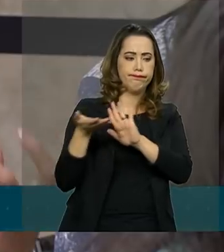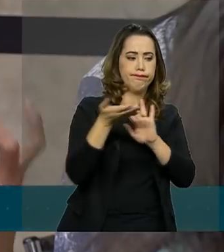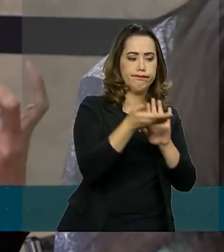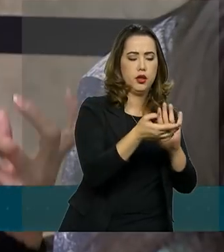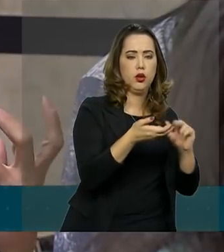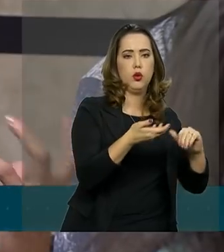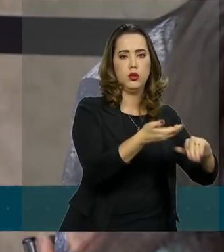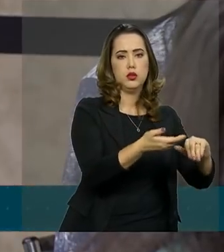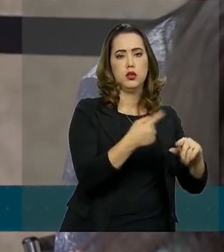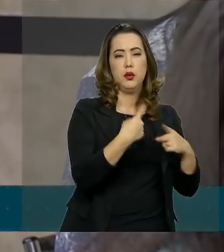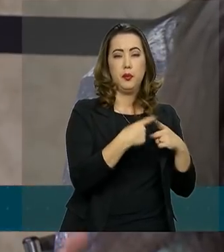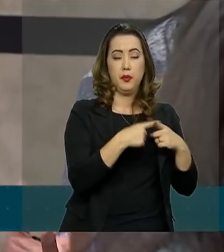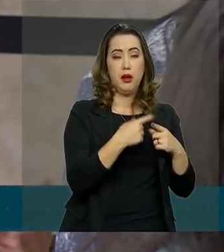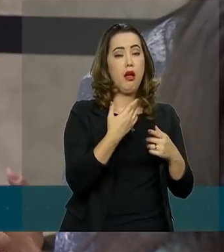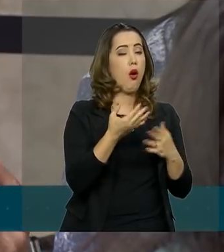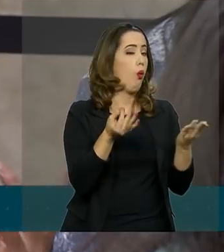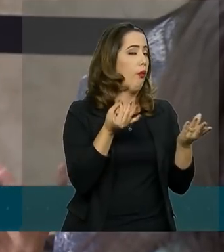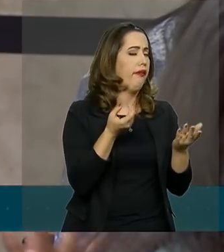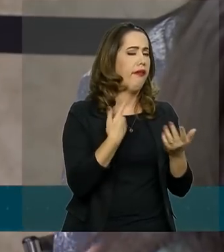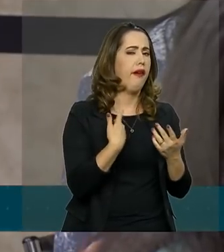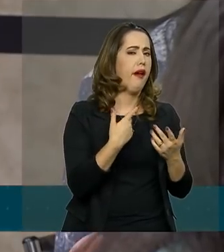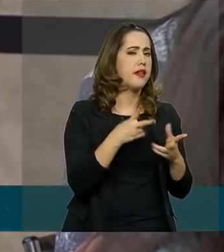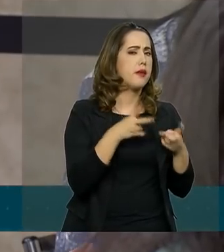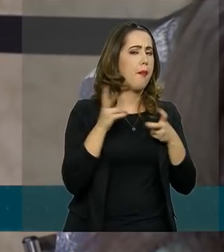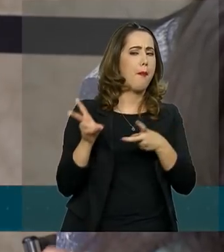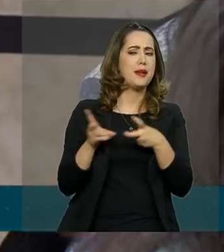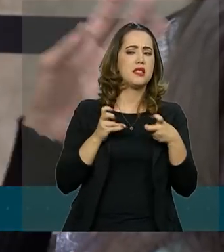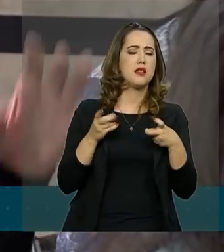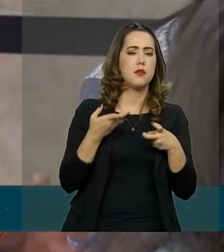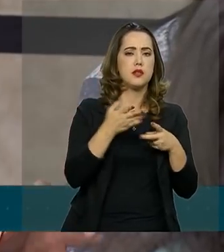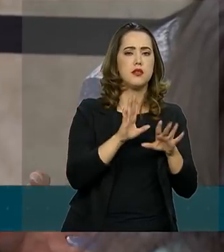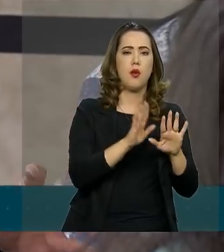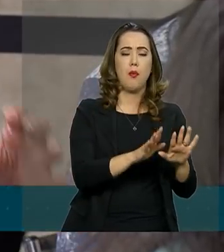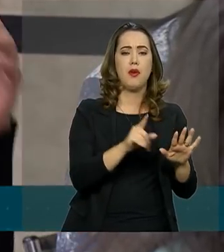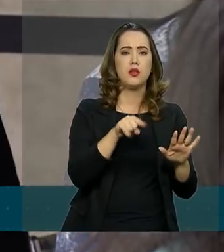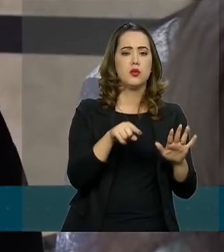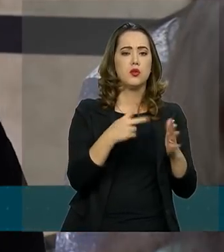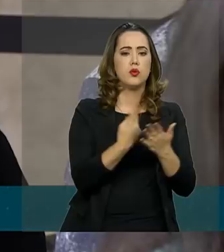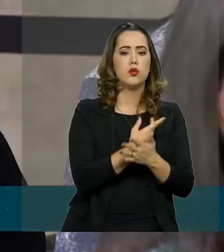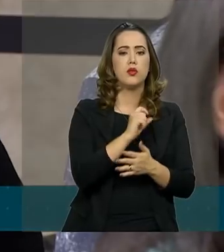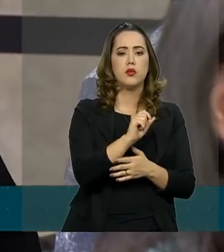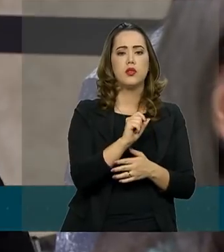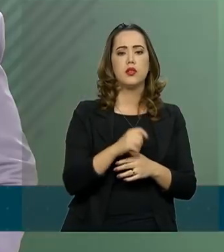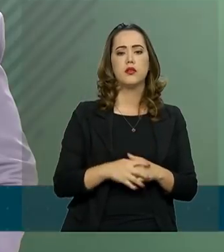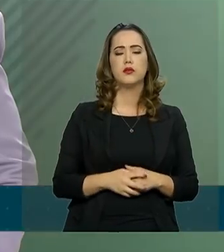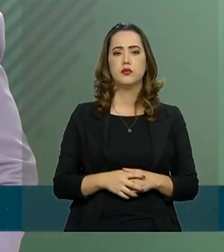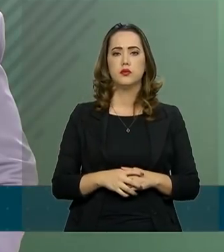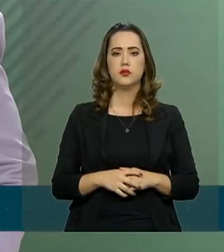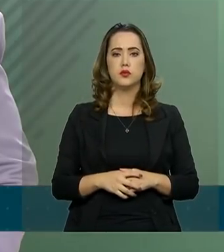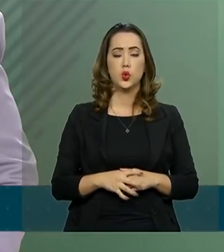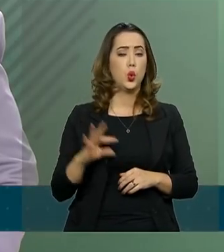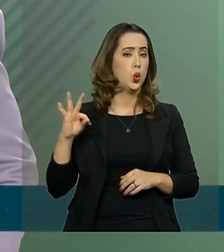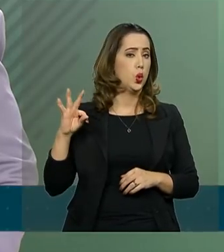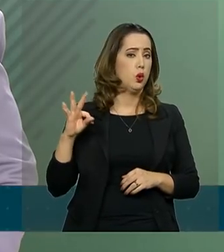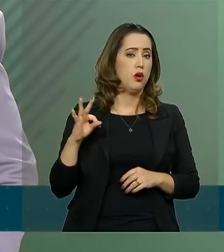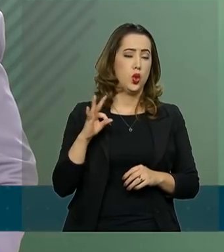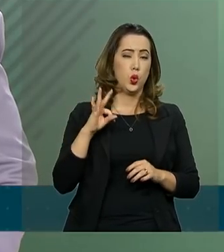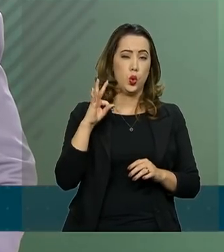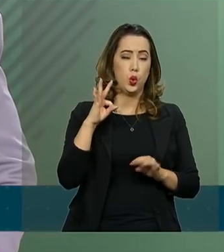de que eles têm especificidades, mas que todo mundo vai ter que dar a sua cota de sacrifício pela reforma? Sim, todos, todos.